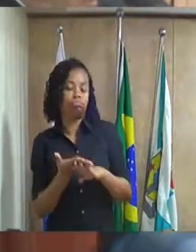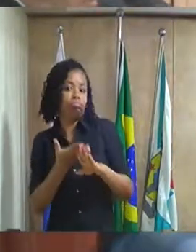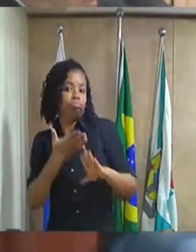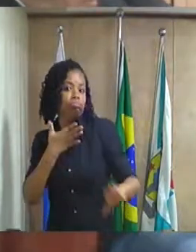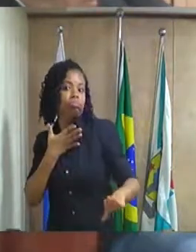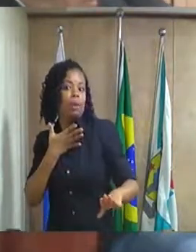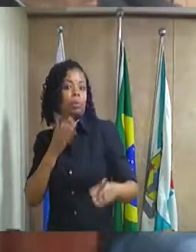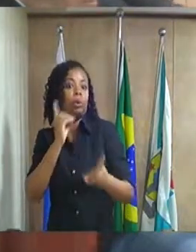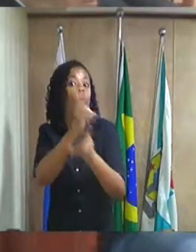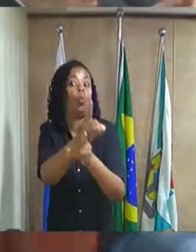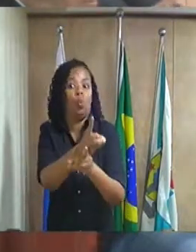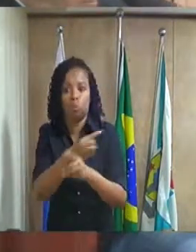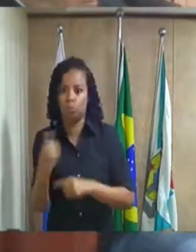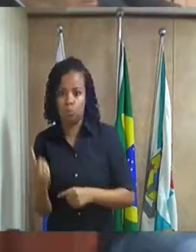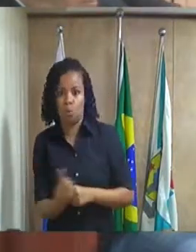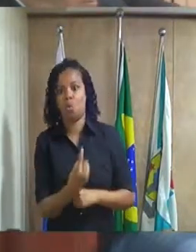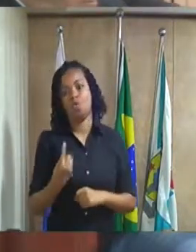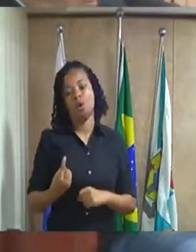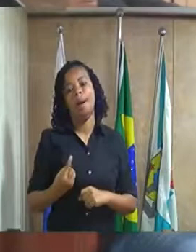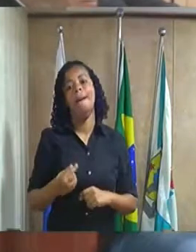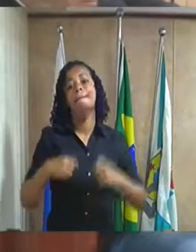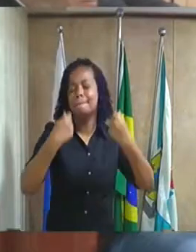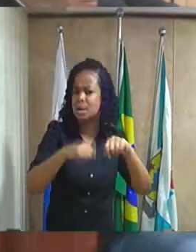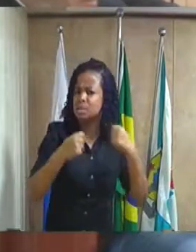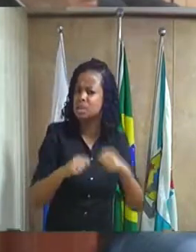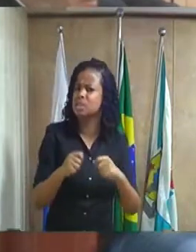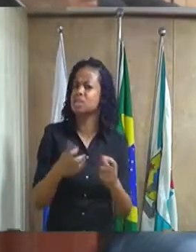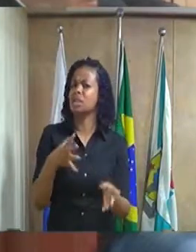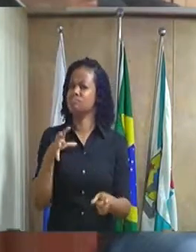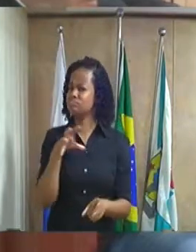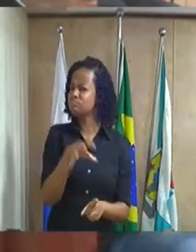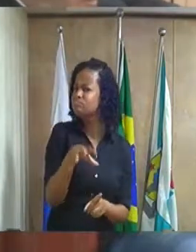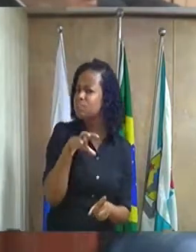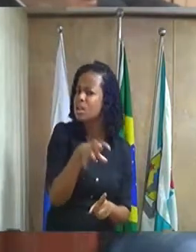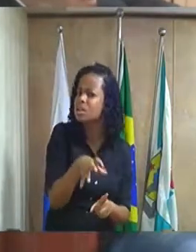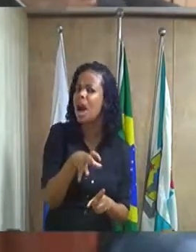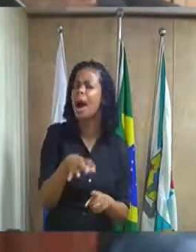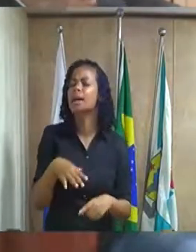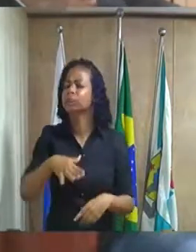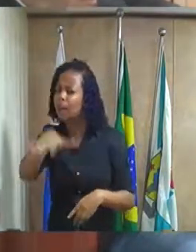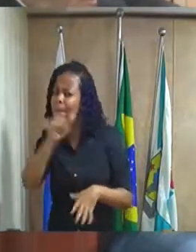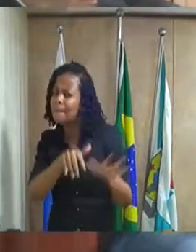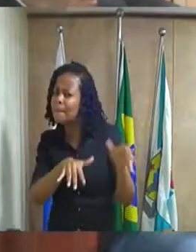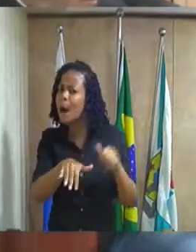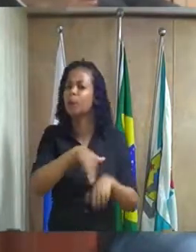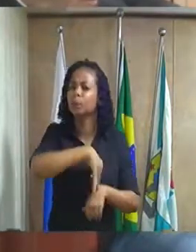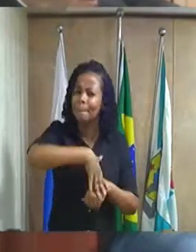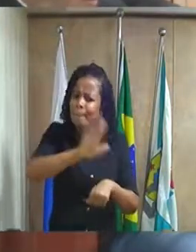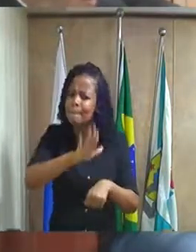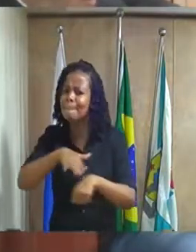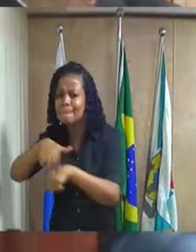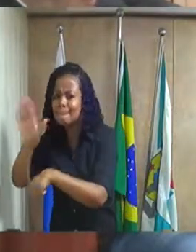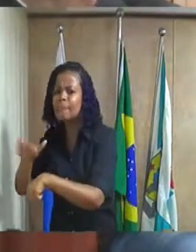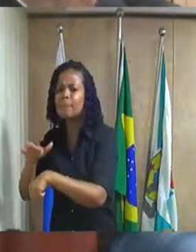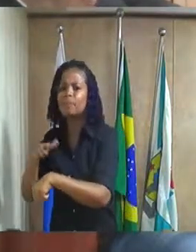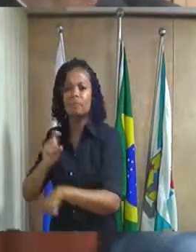né e aí nós temos que provocar e realmente tem que ser chamado mais fiscais para melhorar